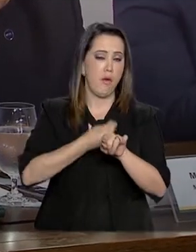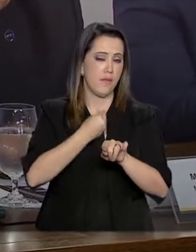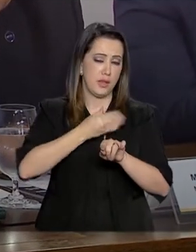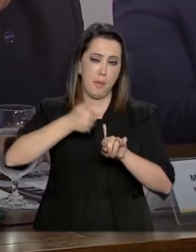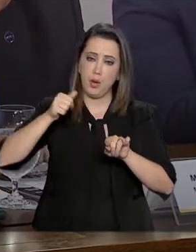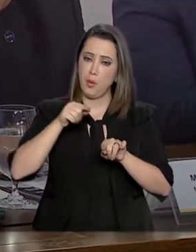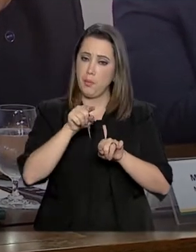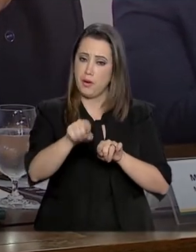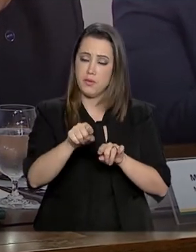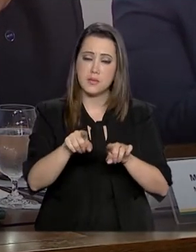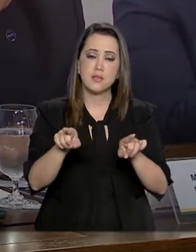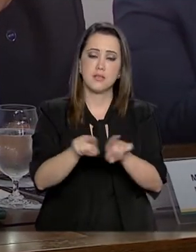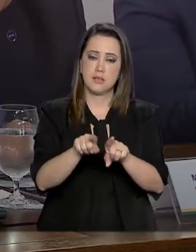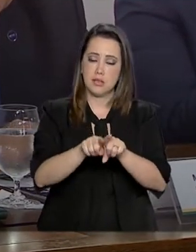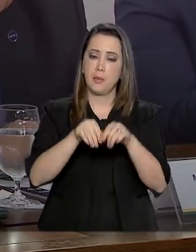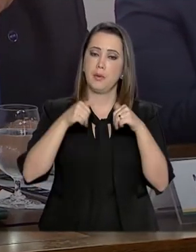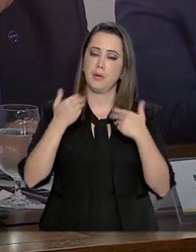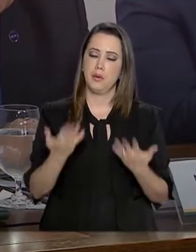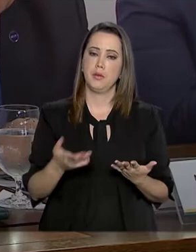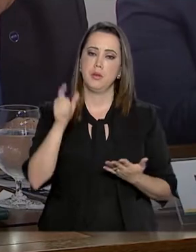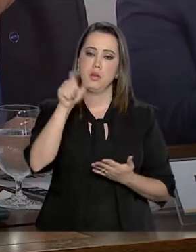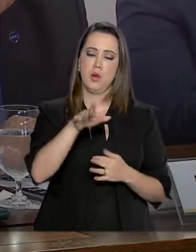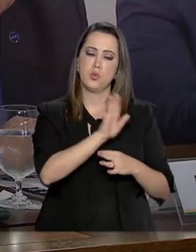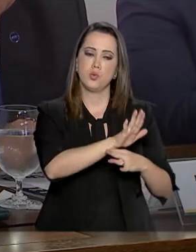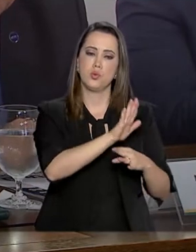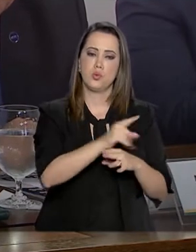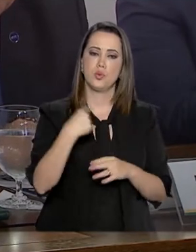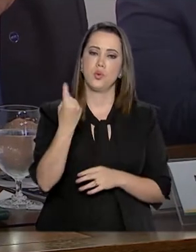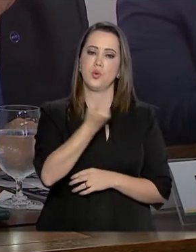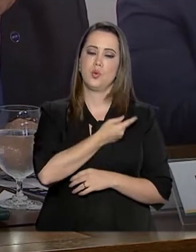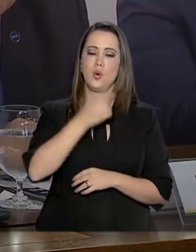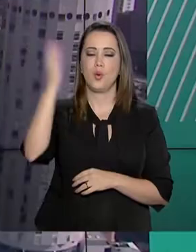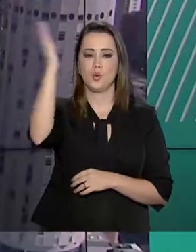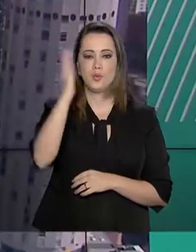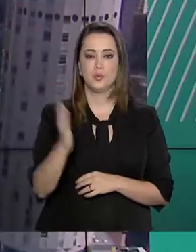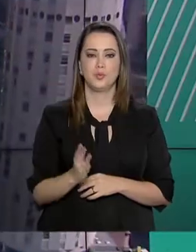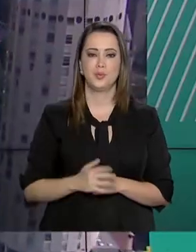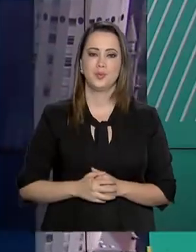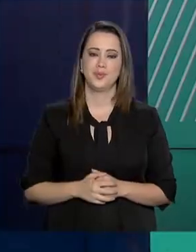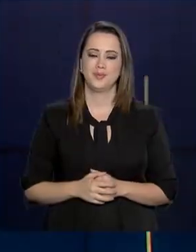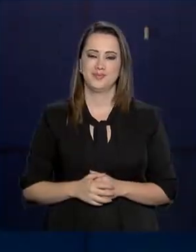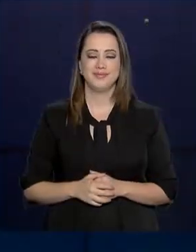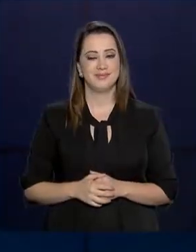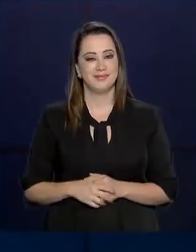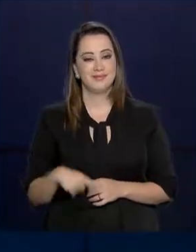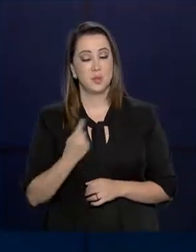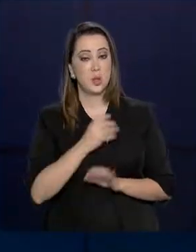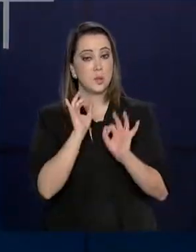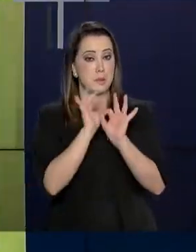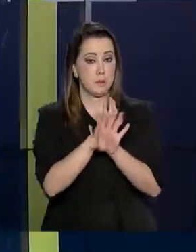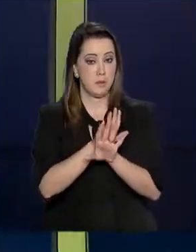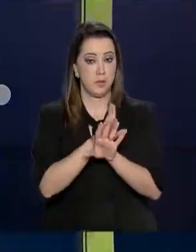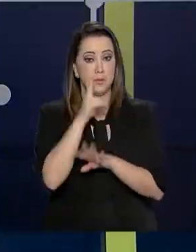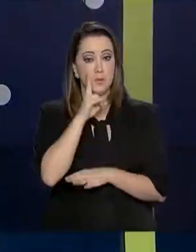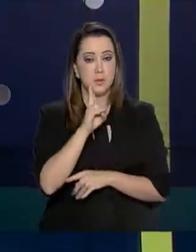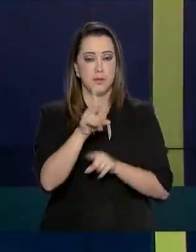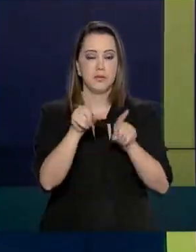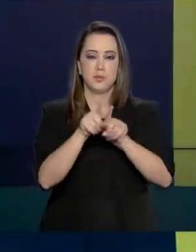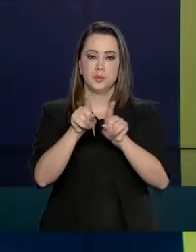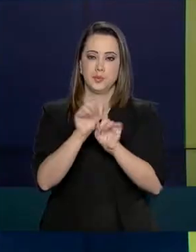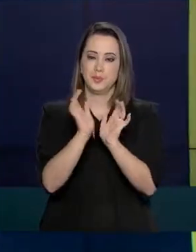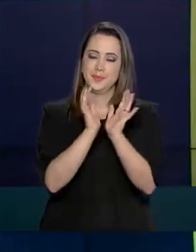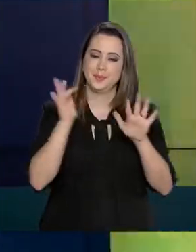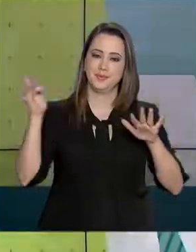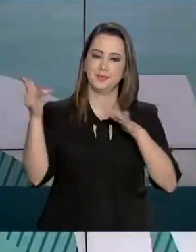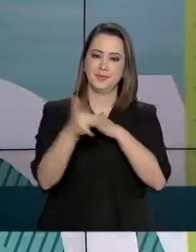vocês e, dessa forma, vocês estarão ajudando o nosso querido Brasil. E o governo agora fica por aqui. Acompanhe a